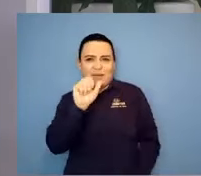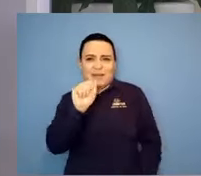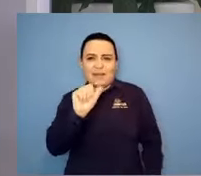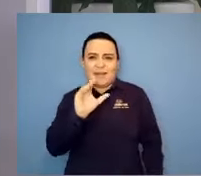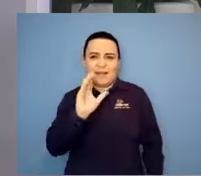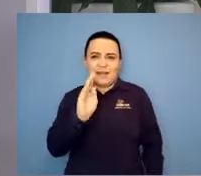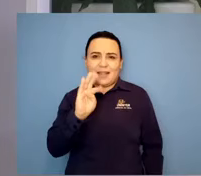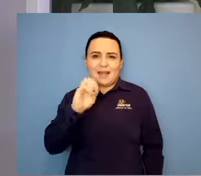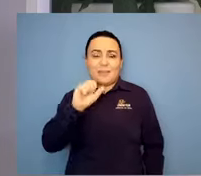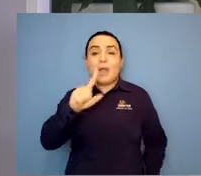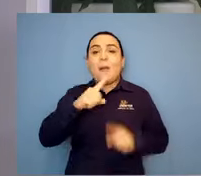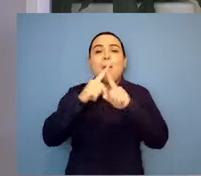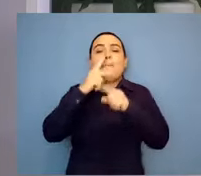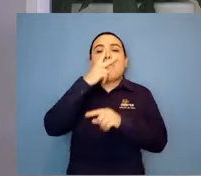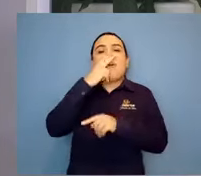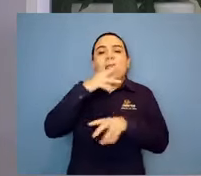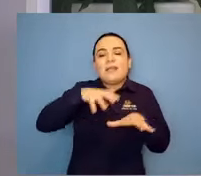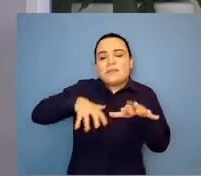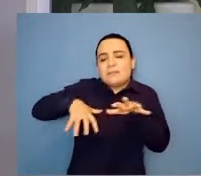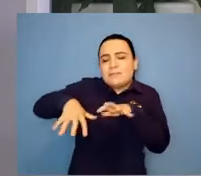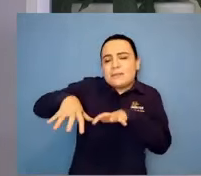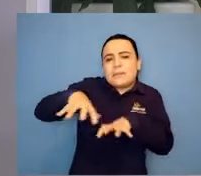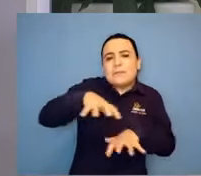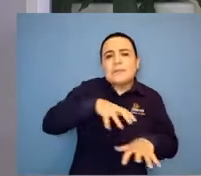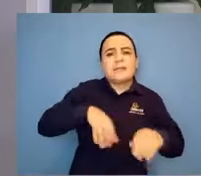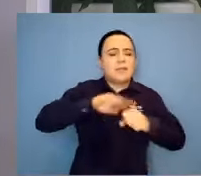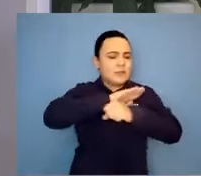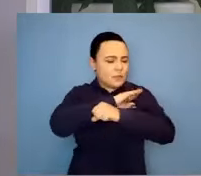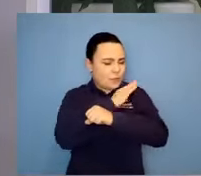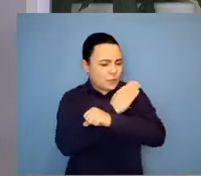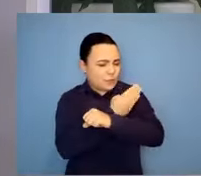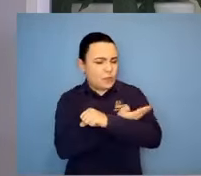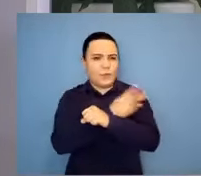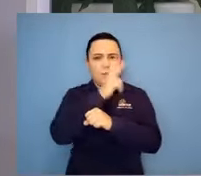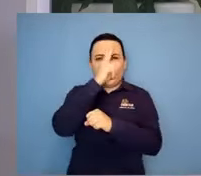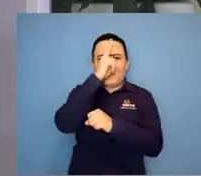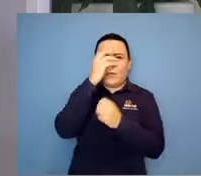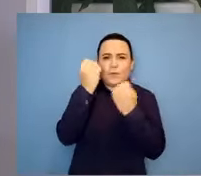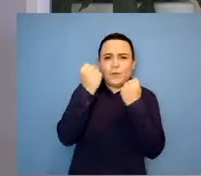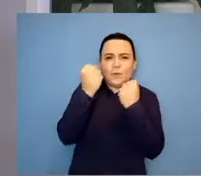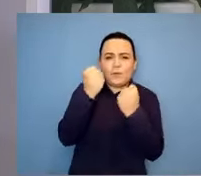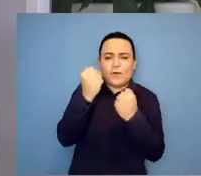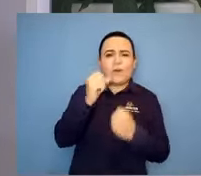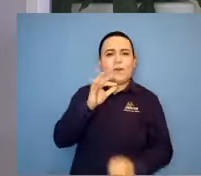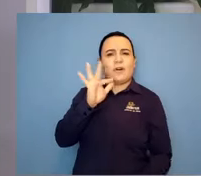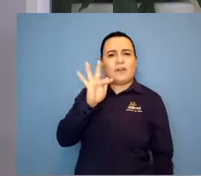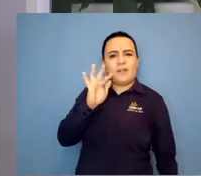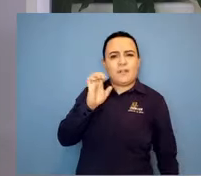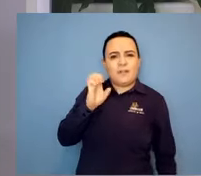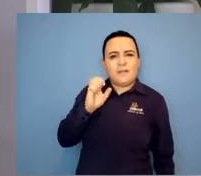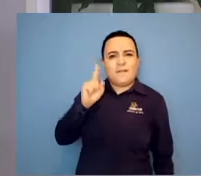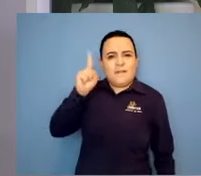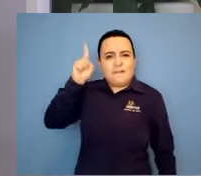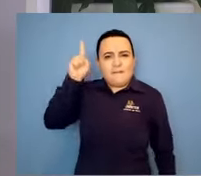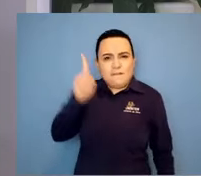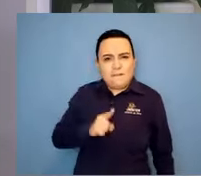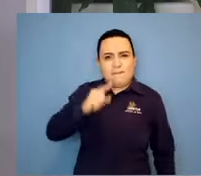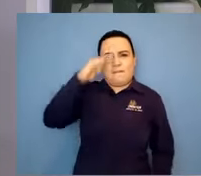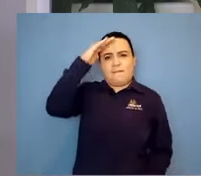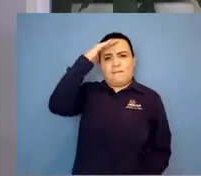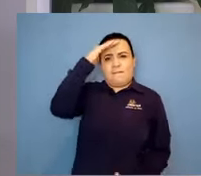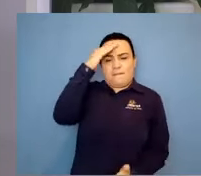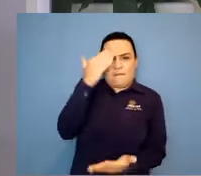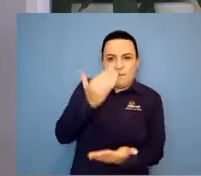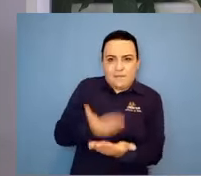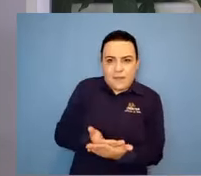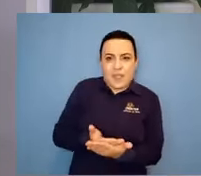preparando, se fortalecendo. Mas levando a ele a melhor qualidade de vida possível. Isso. Cumprindo a